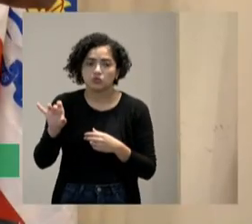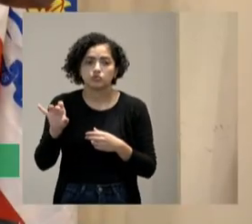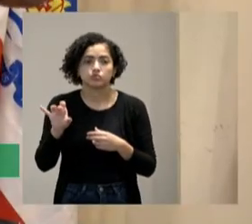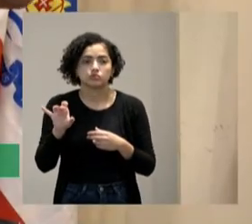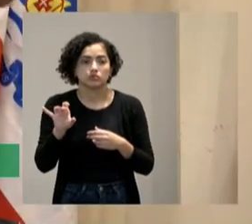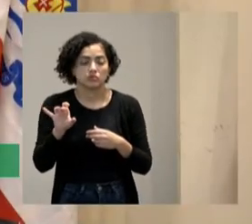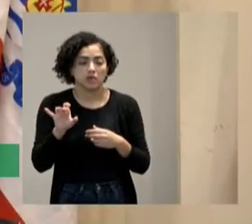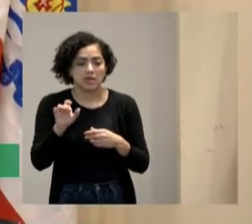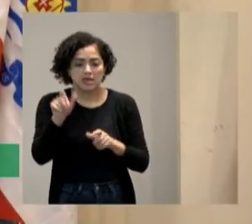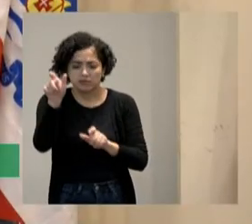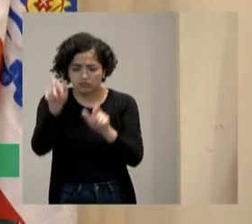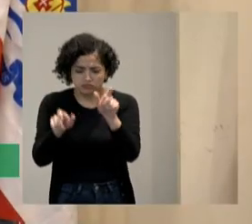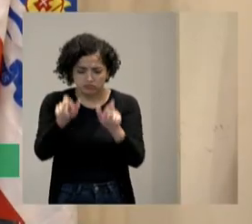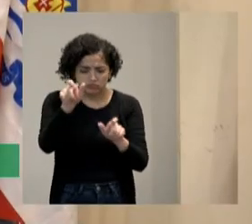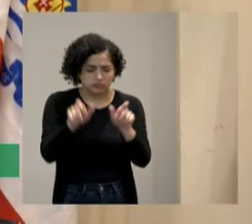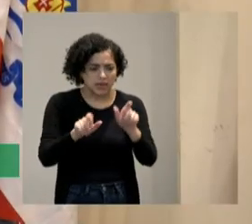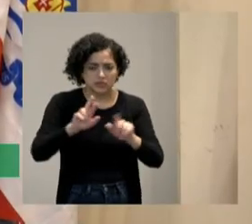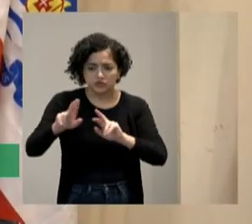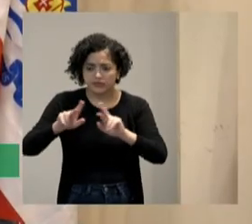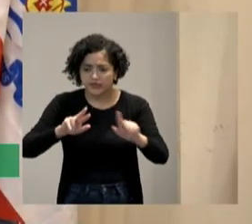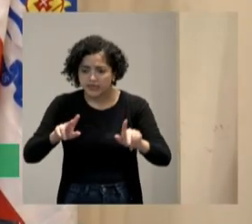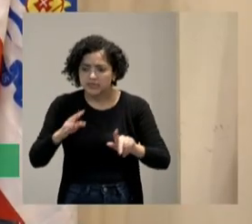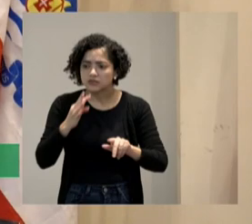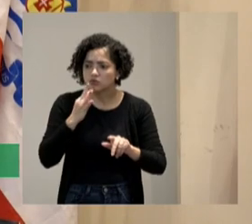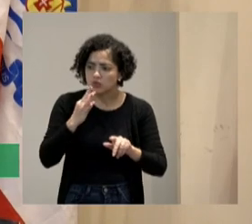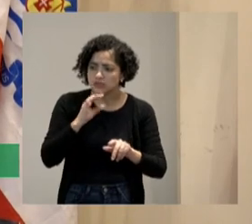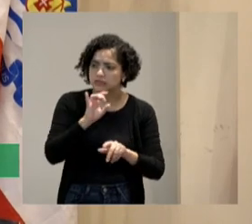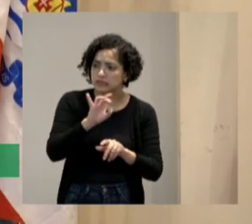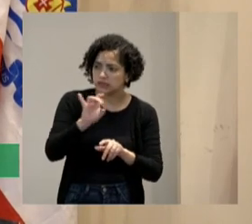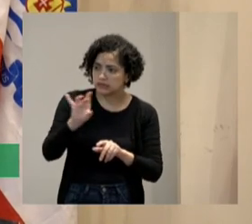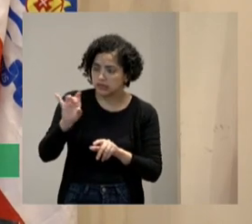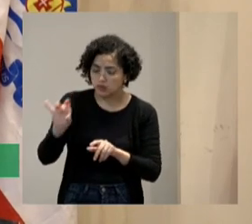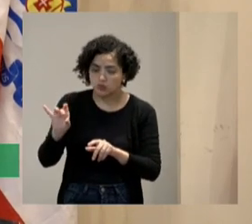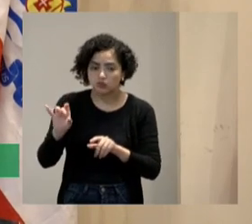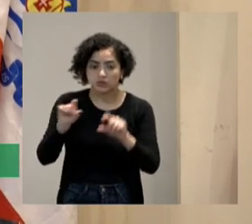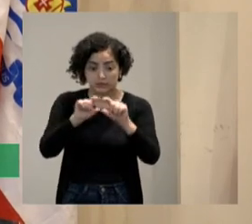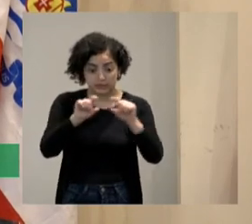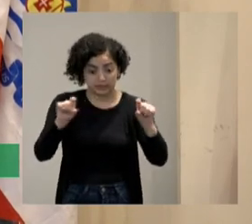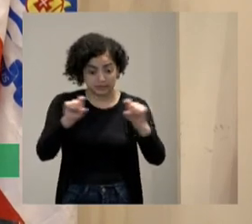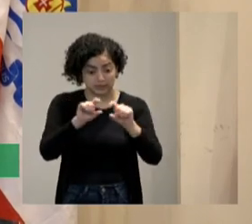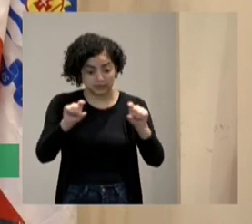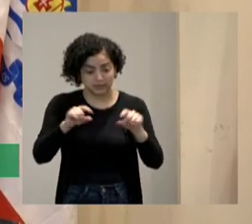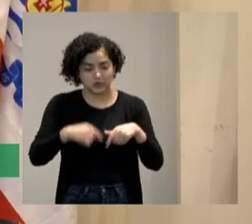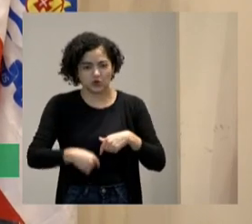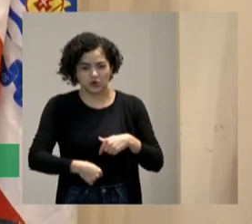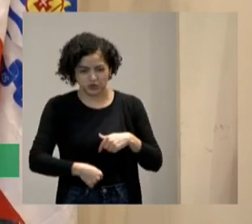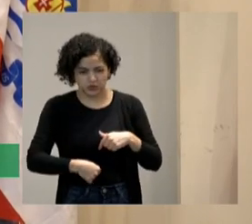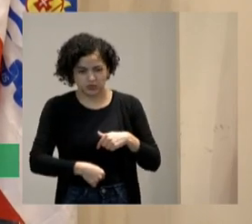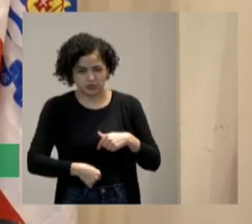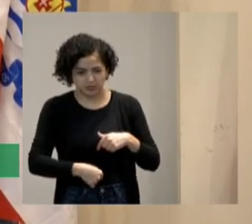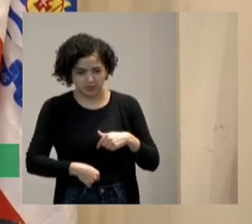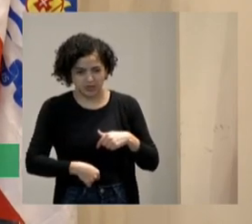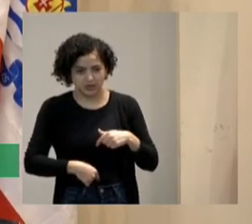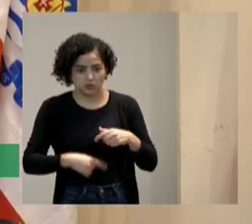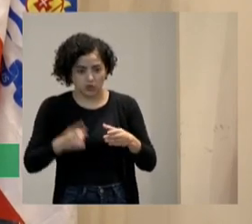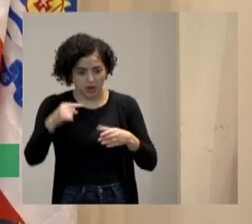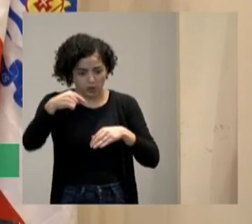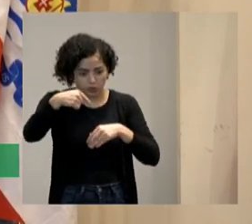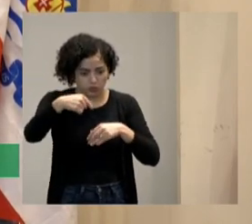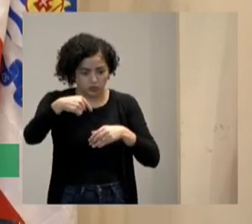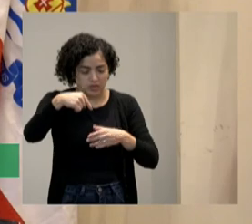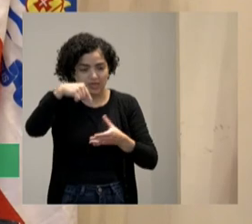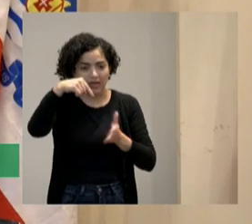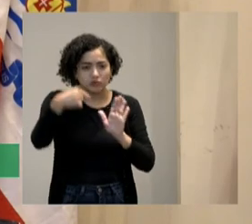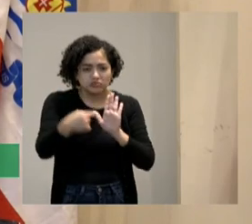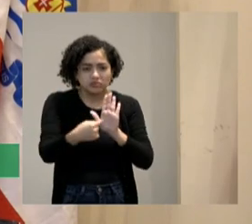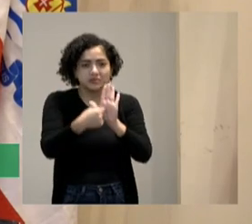no individual eu gosto de falar tem uma frase que fala que o nosso umbigo é o centro do universo não tem? não sei quem já ouviu isso para mim